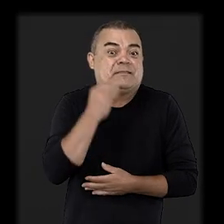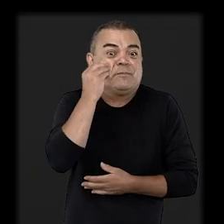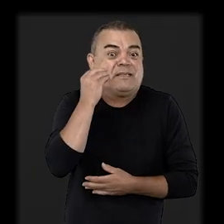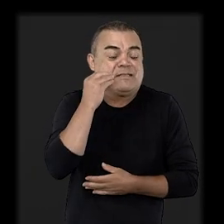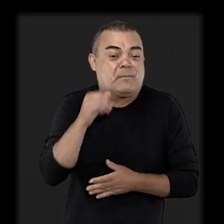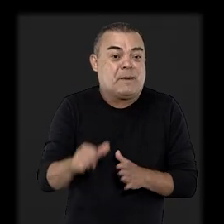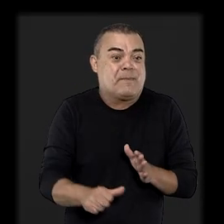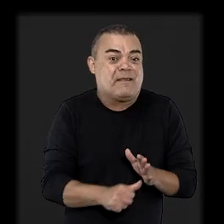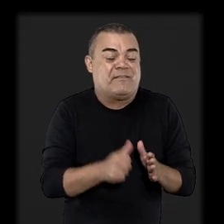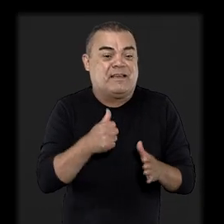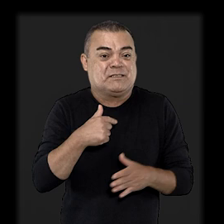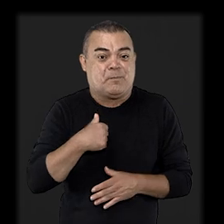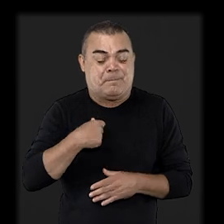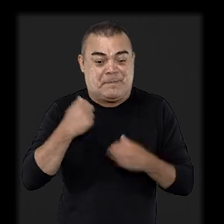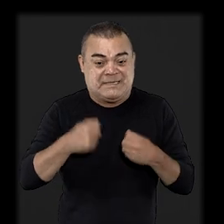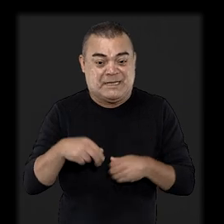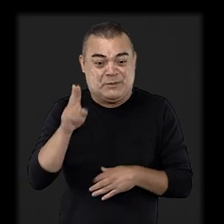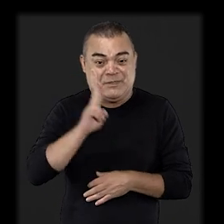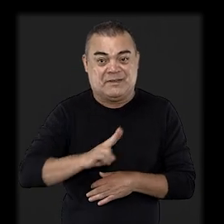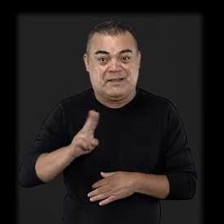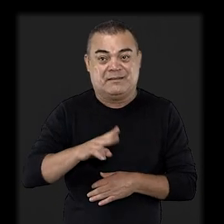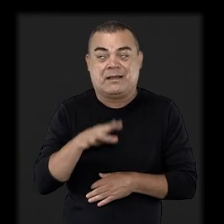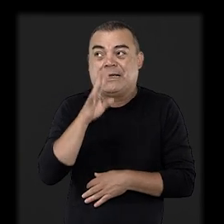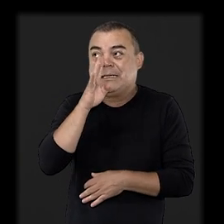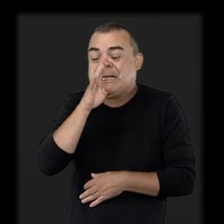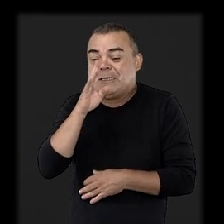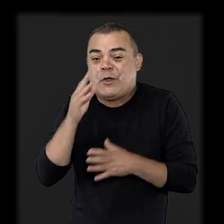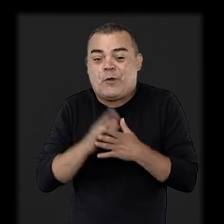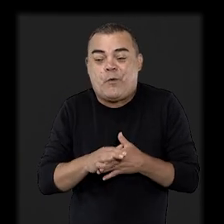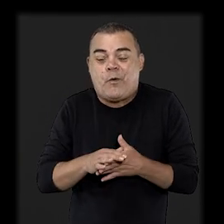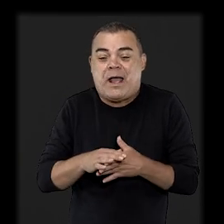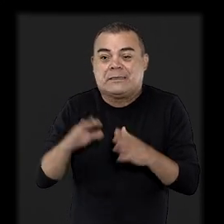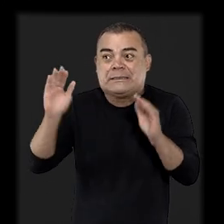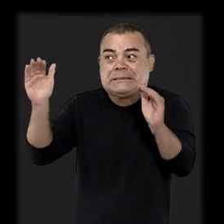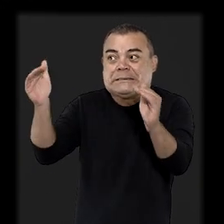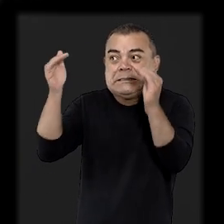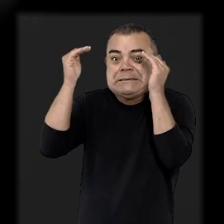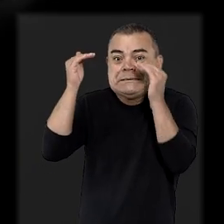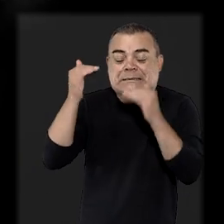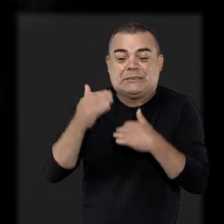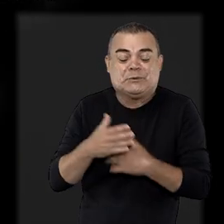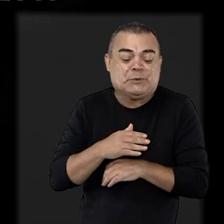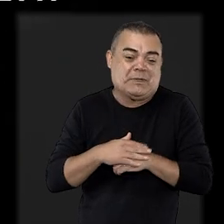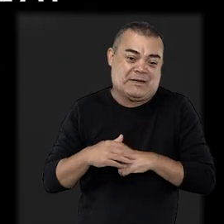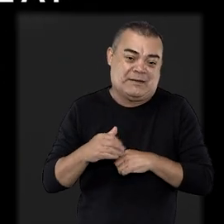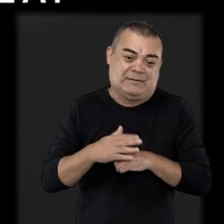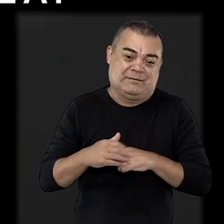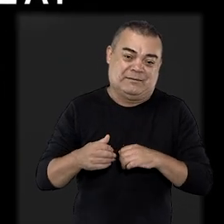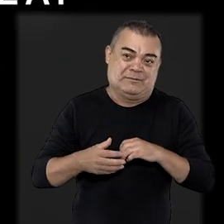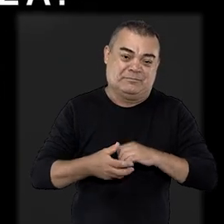Adorei a experiência. Primeira vez que precisei utilizar e estou encantada com a atenção e presteza.